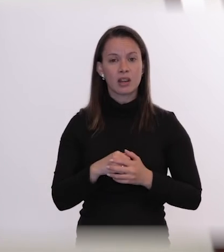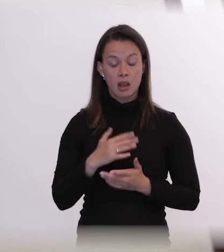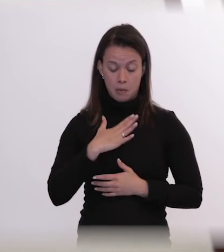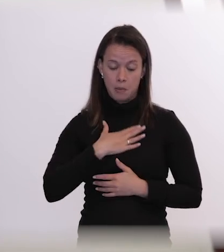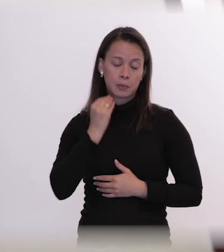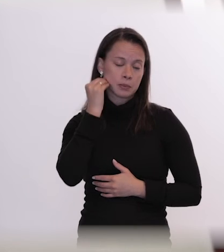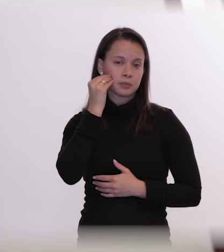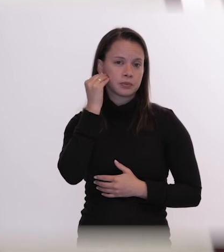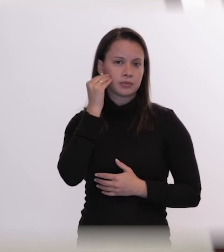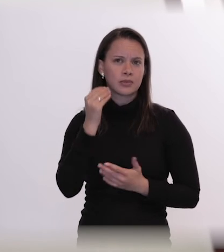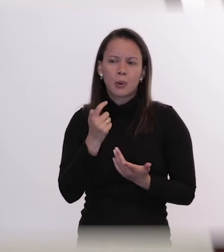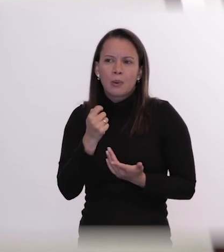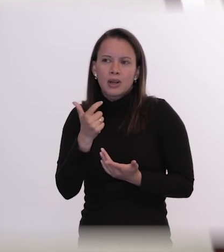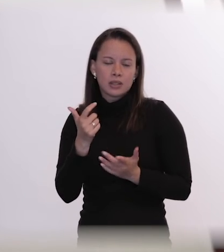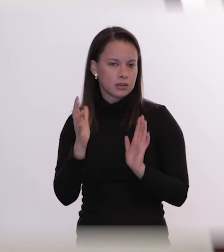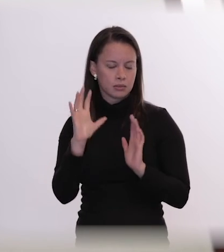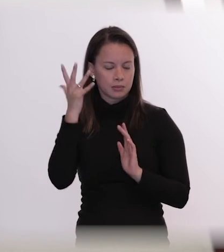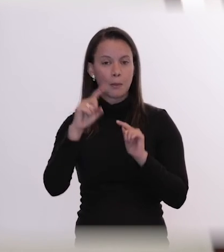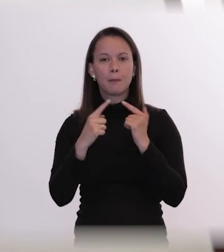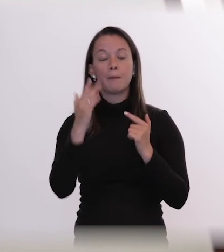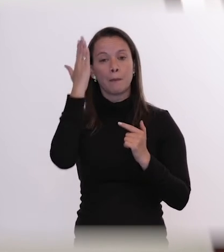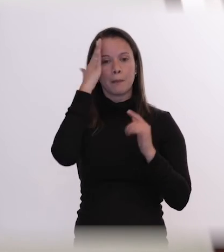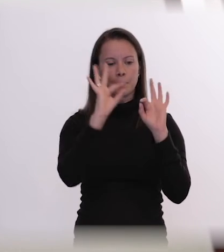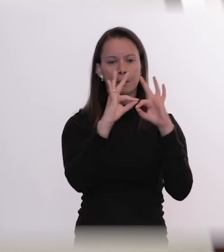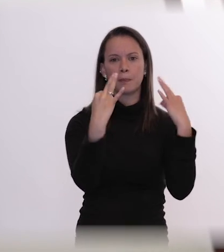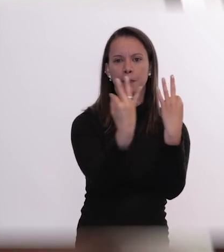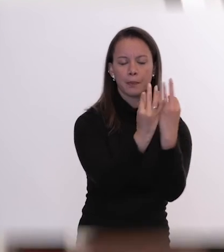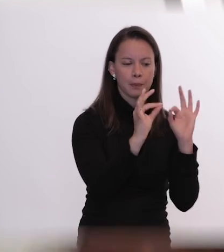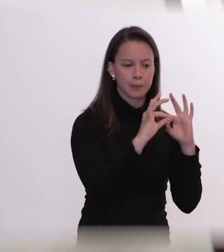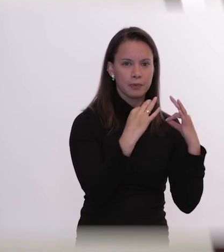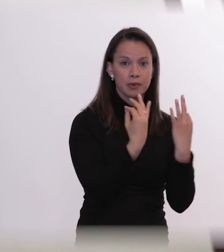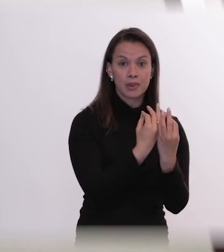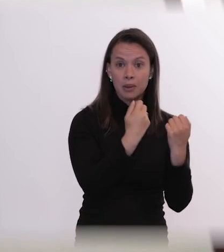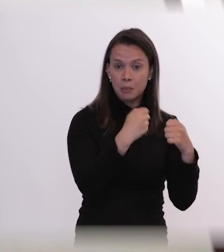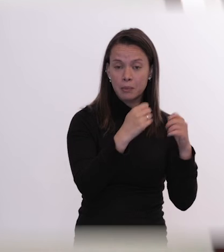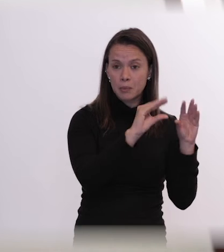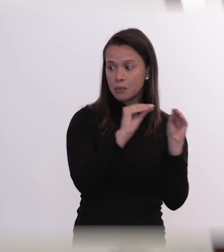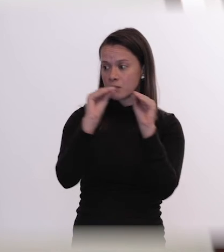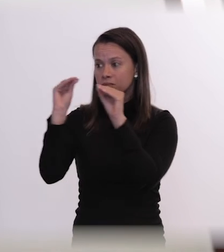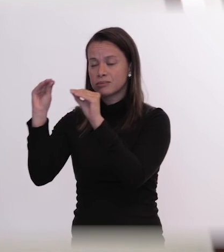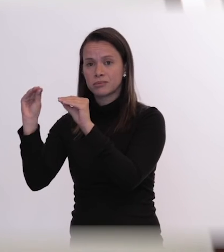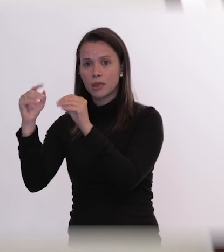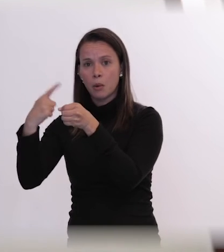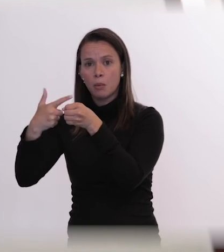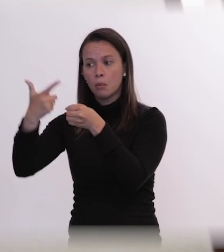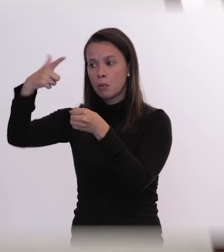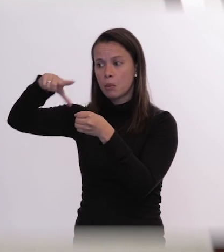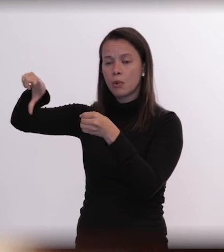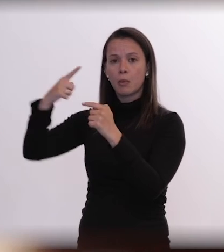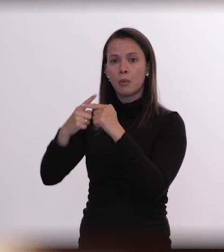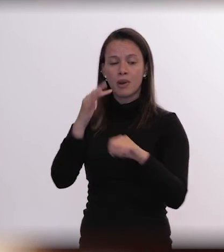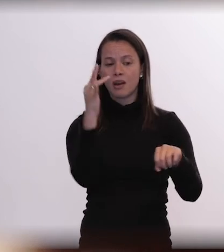situação mas eu sei que tem famílias que passam por isso eu sei que teve famílias que tiveram que mudar de município que não aguentaram esse peso